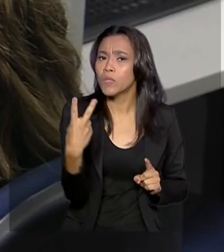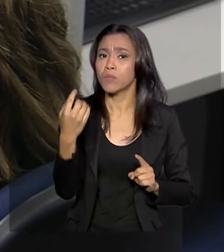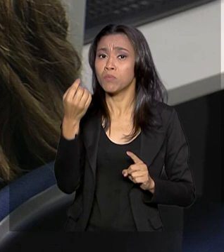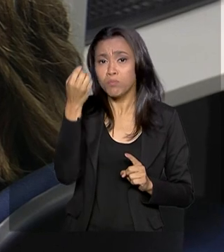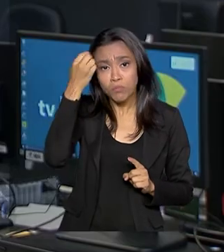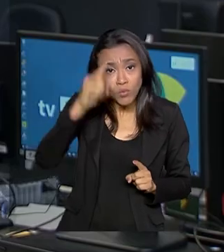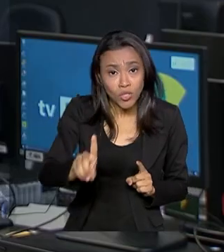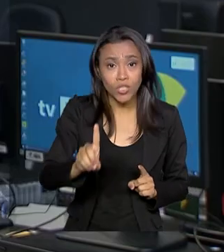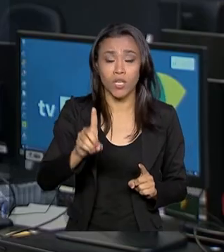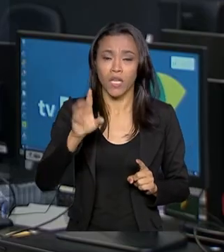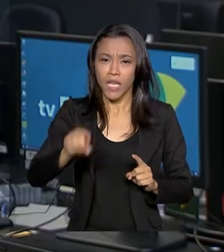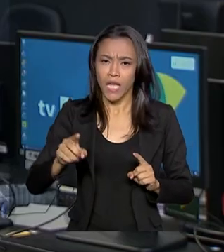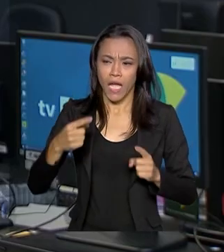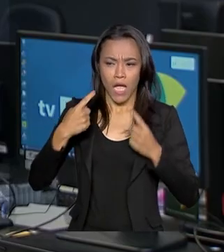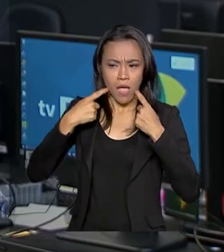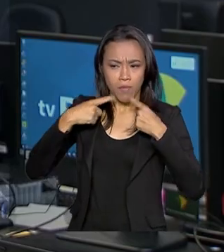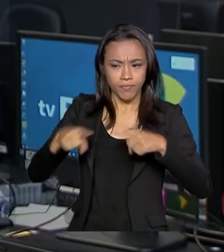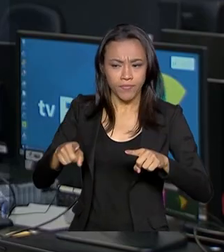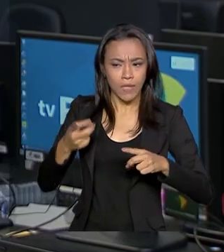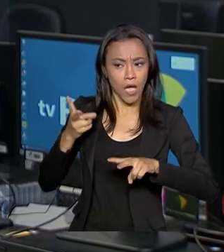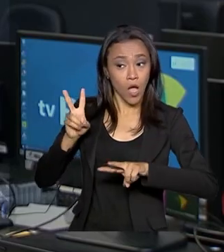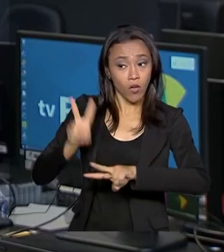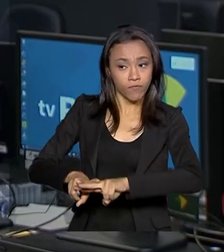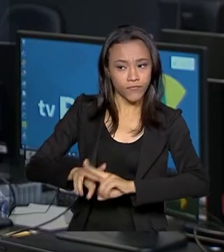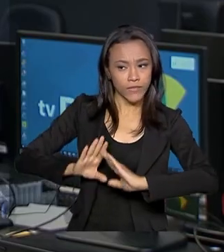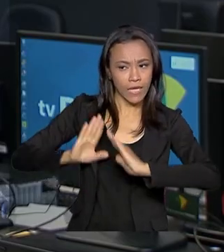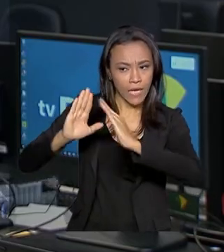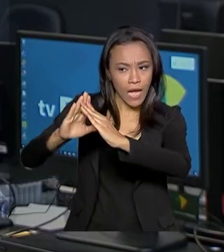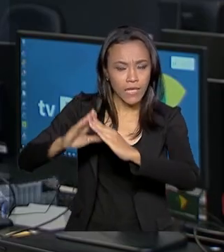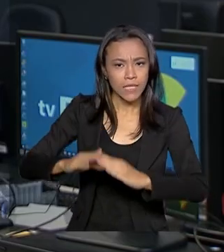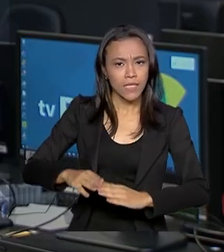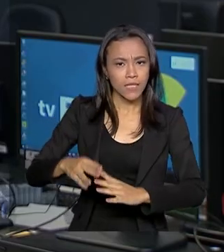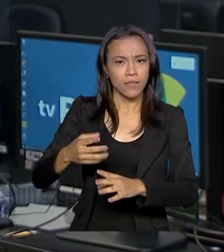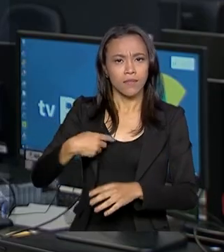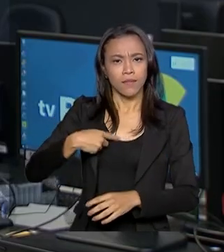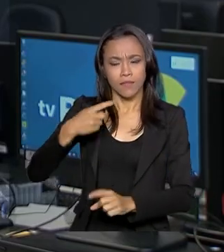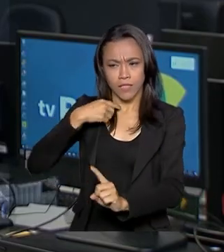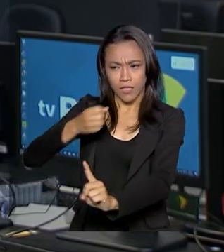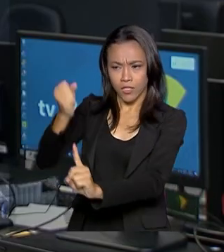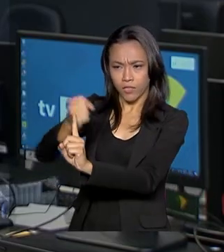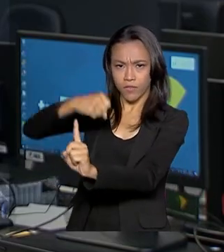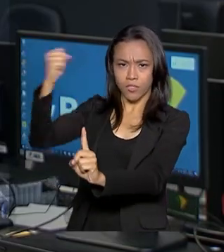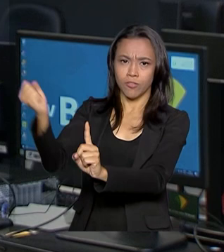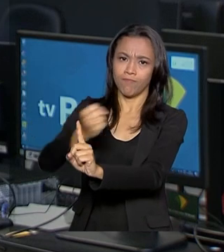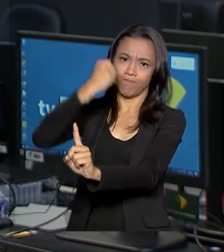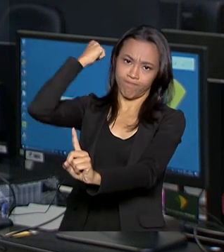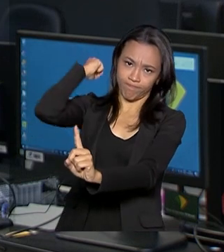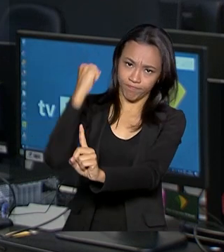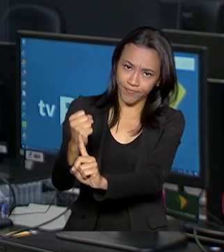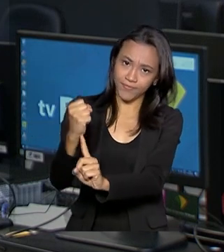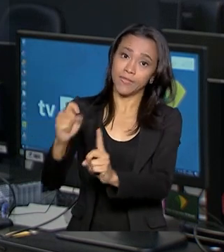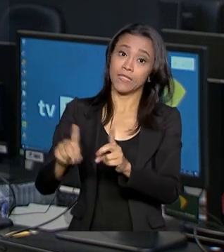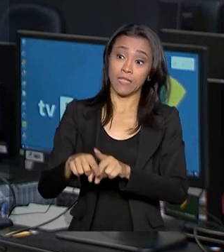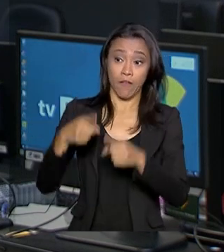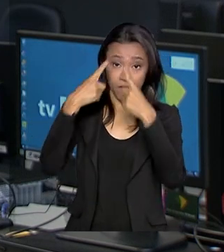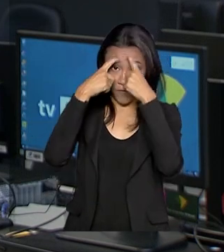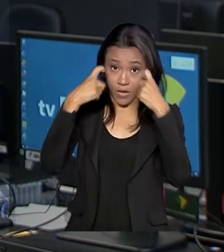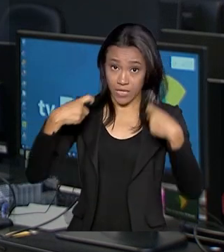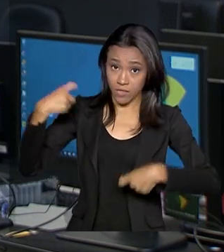ameaças, cárcere privado, tentativas de feminicídio, violência sexual e, principalmente,